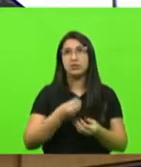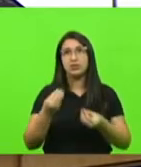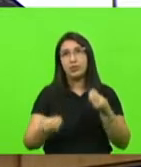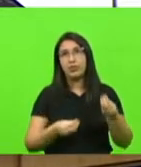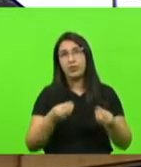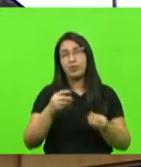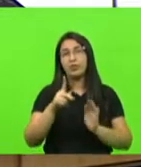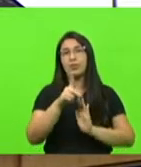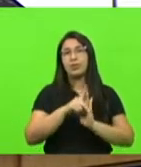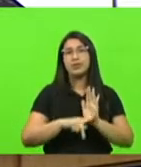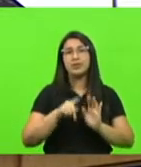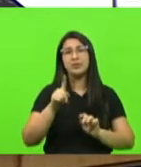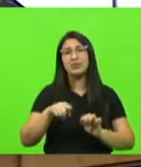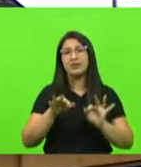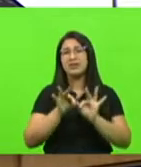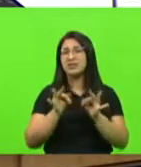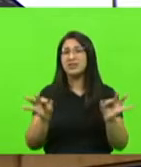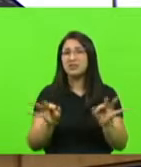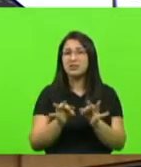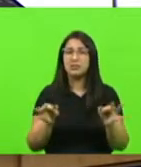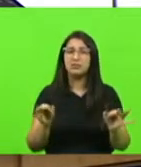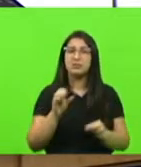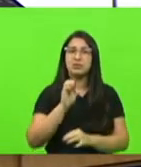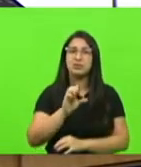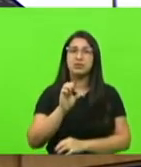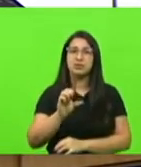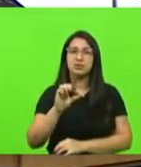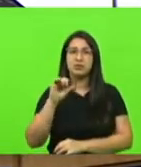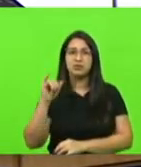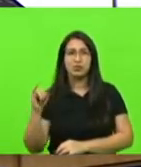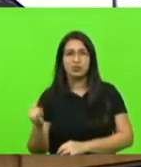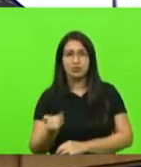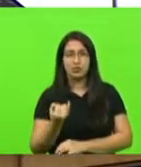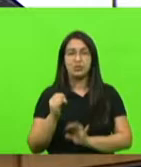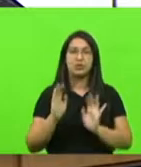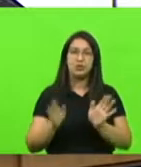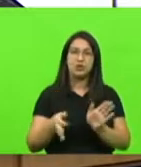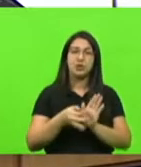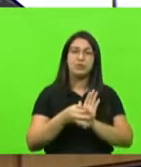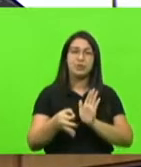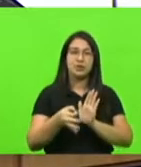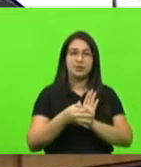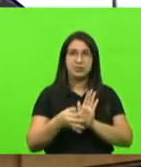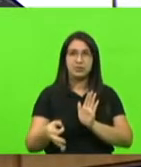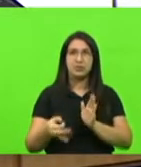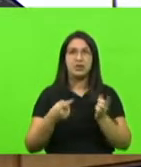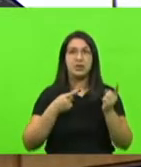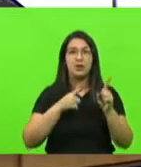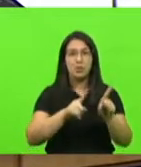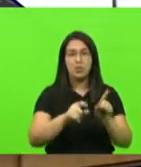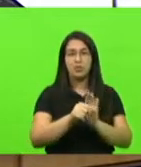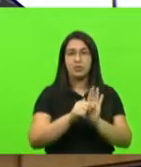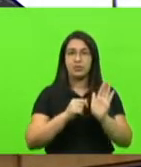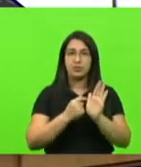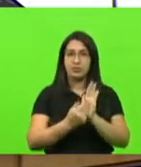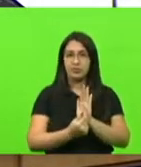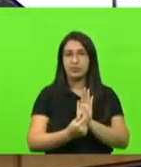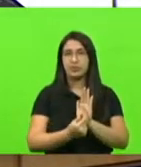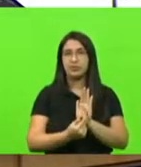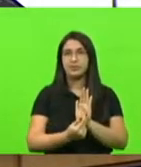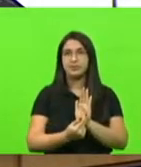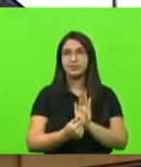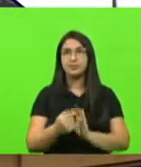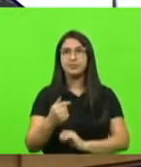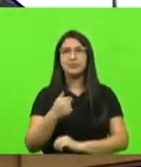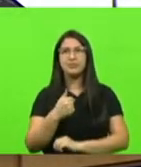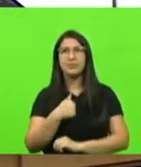muito simples. A própria CCJ deu o parecer, posicionou que é pela rejeição do veto. Eu